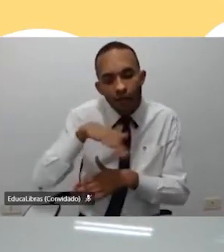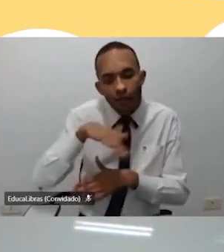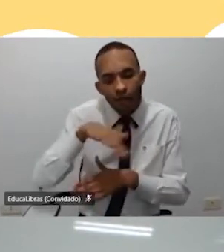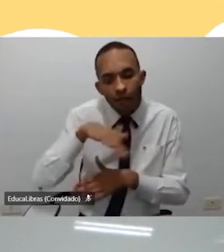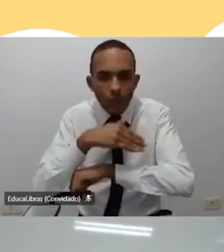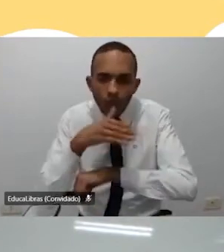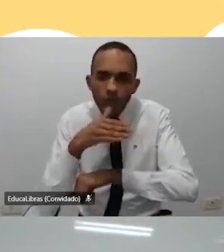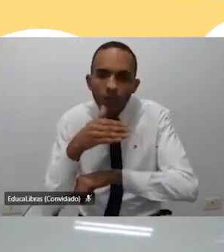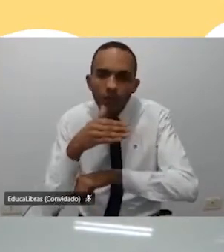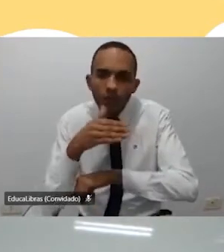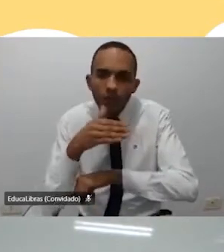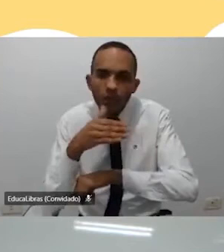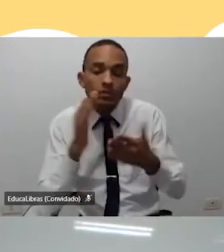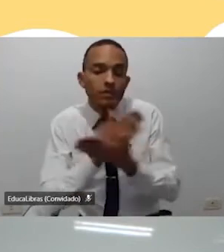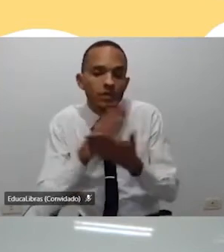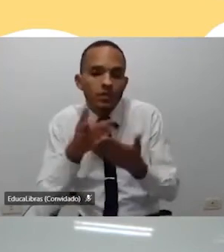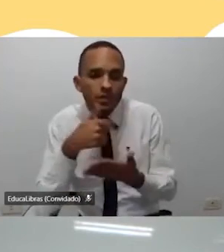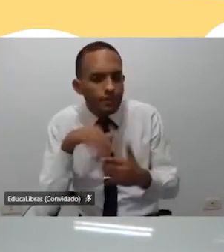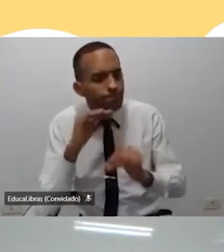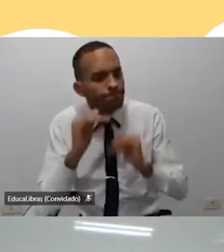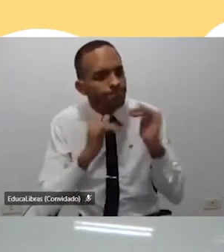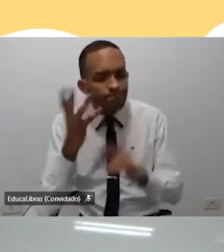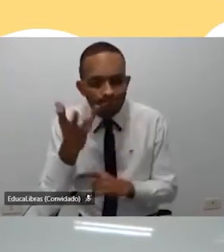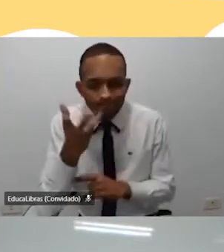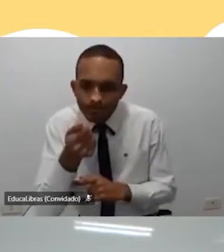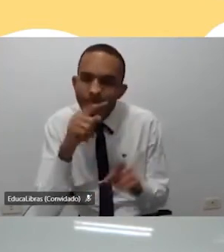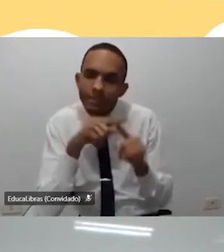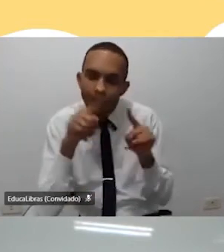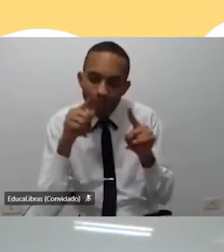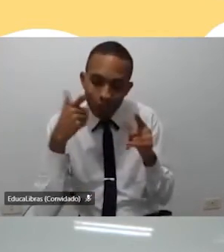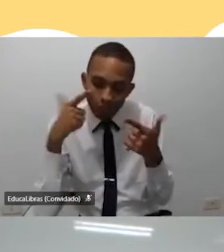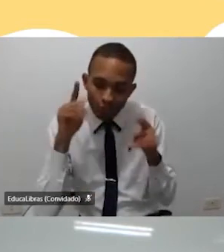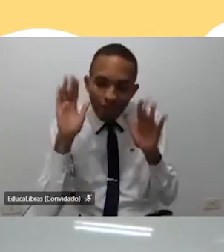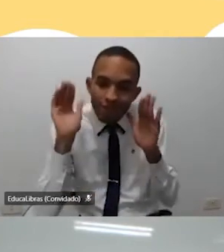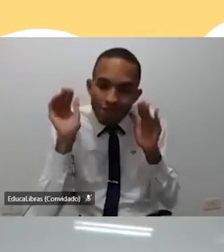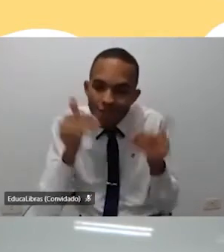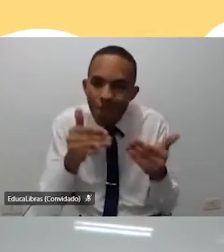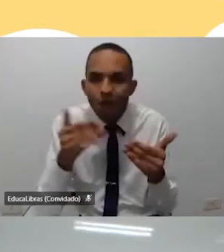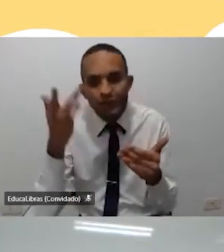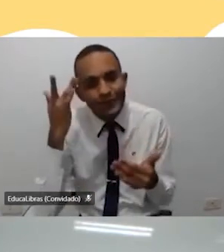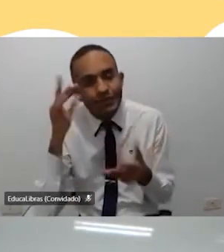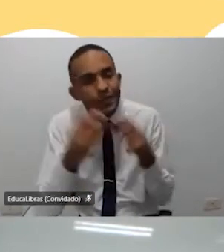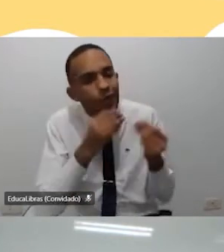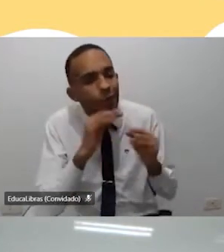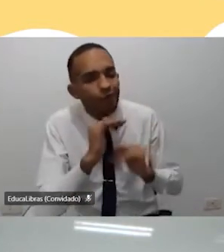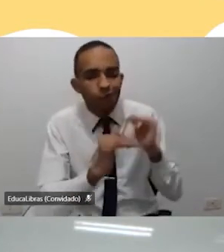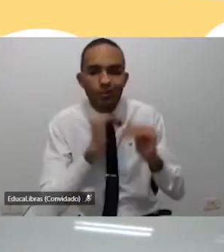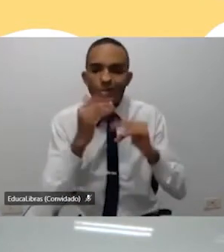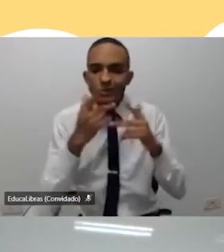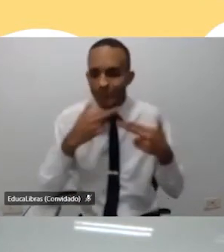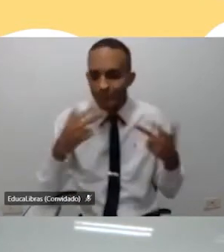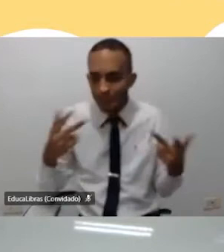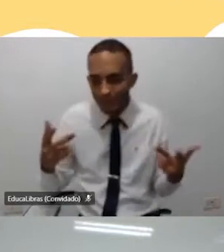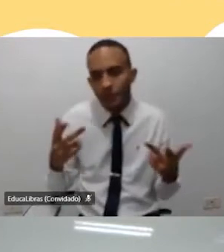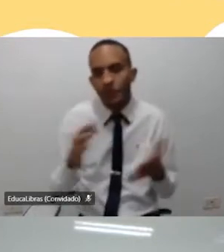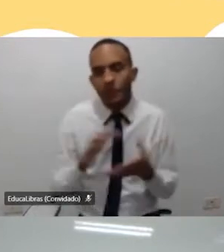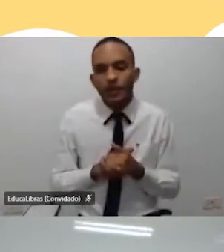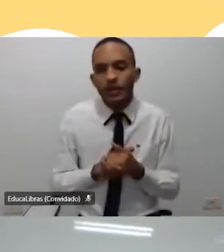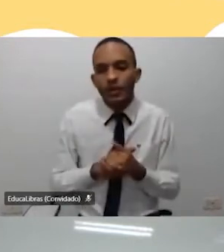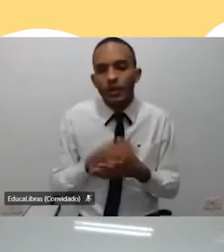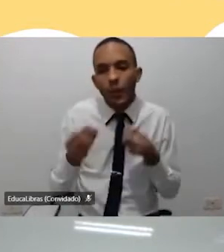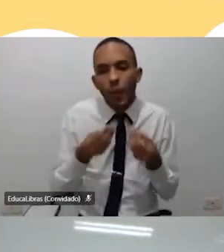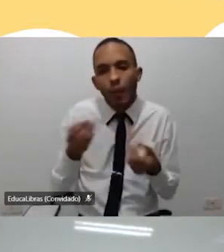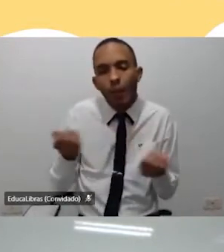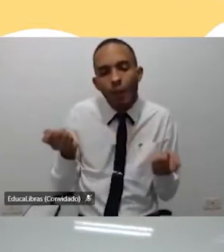então às vezes a gente até desenvolviu uma habilidade ali, mas não tinha intenção, né? A gente não sabia que a gente estava desenvolvendo aquilo, e aí depois que você começa a conhecer